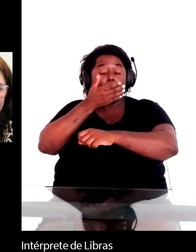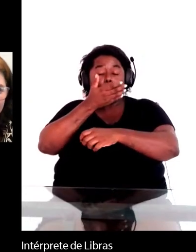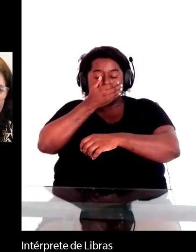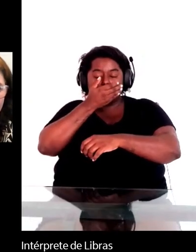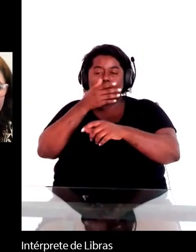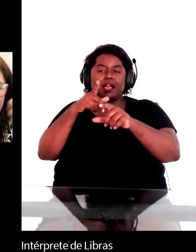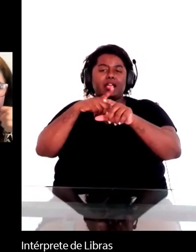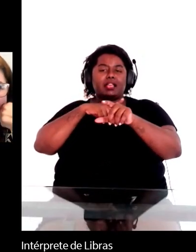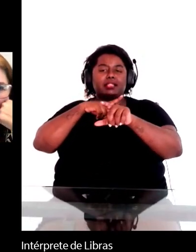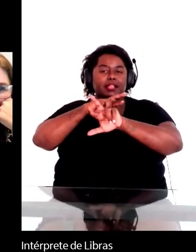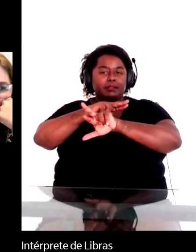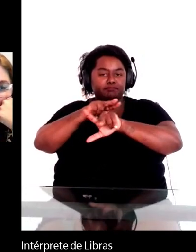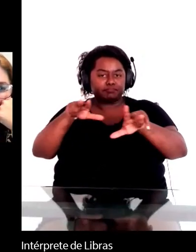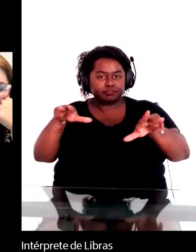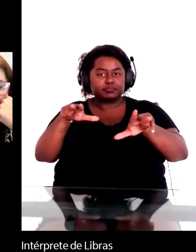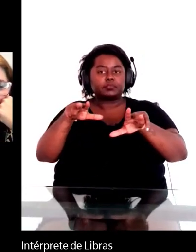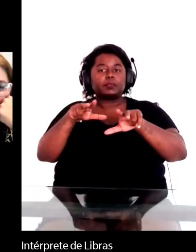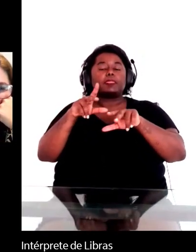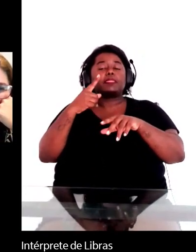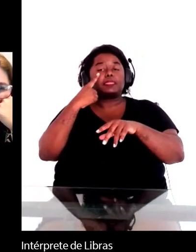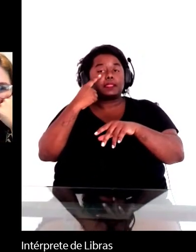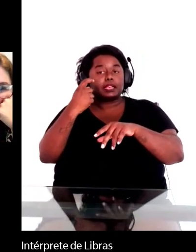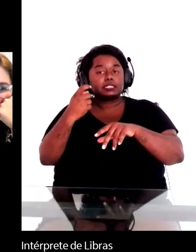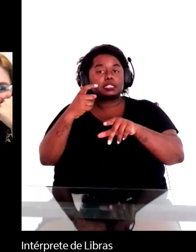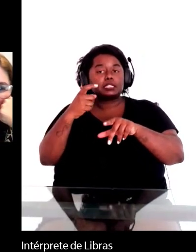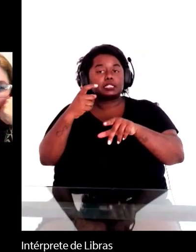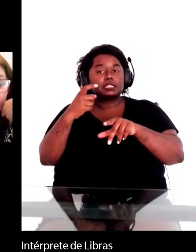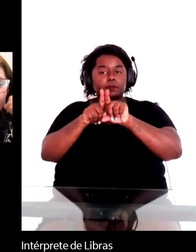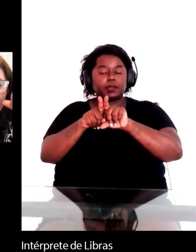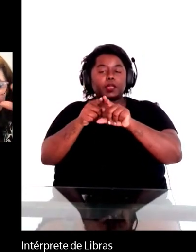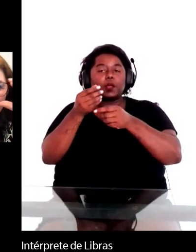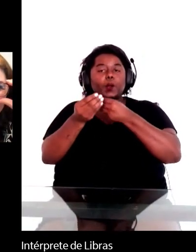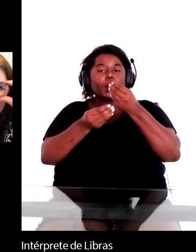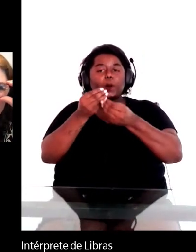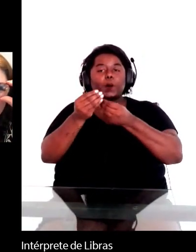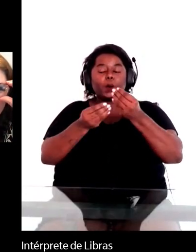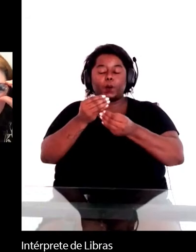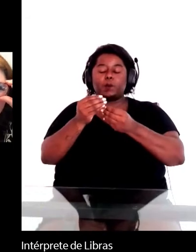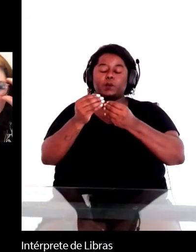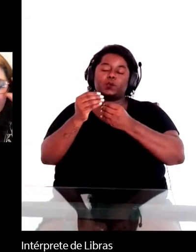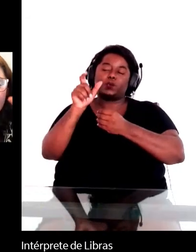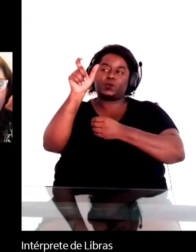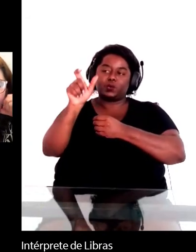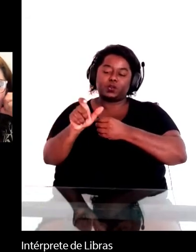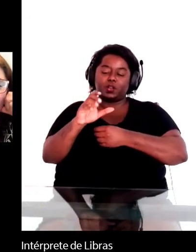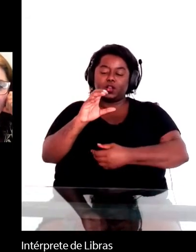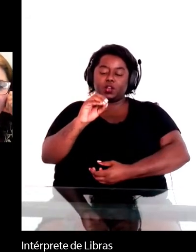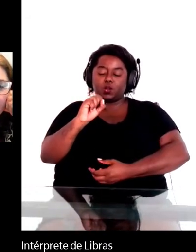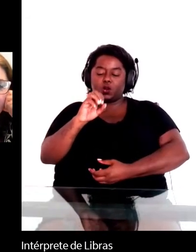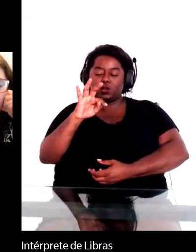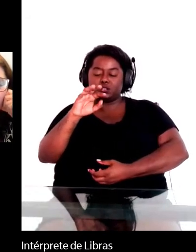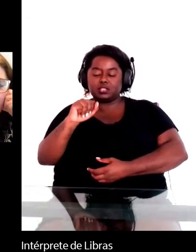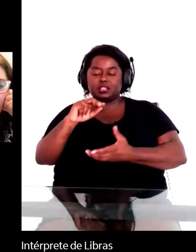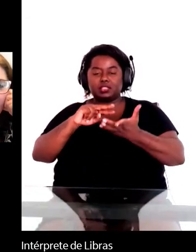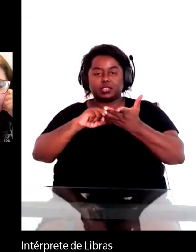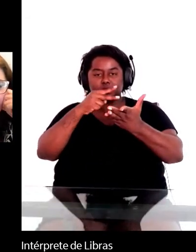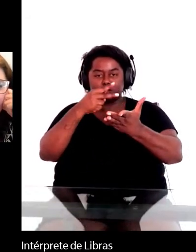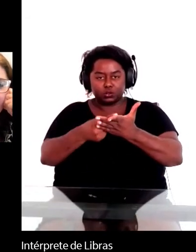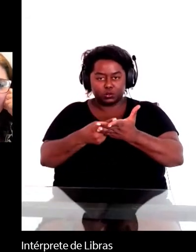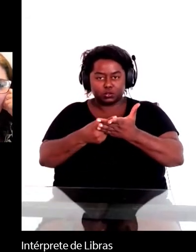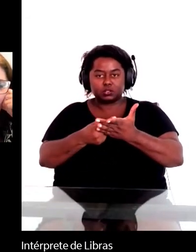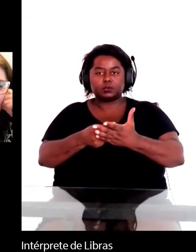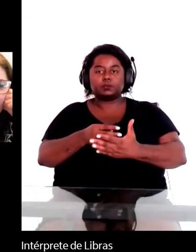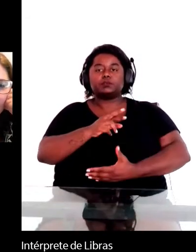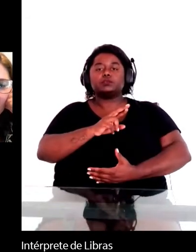E é interessante aqui como que a costa traduz roda dos enjeitados. The founding wheel